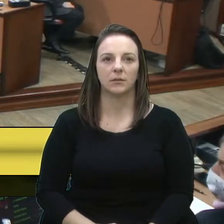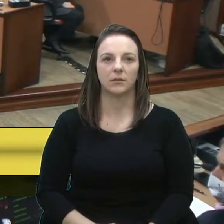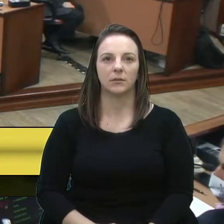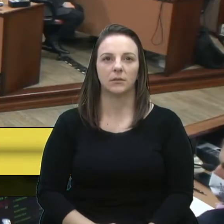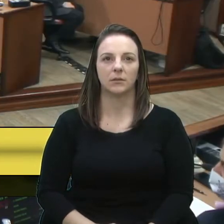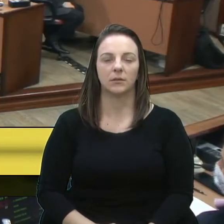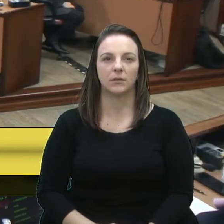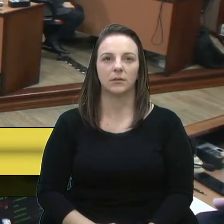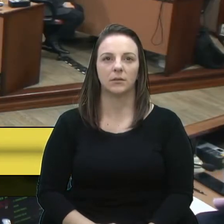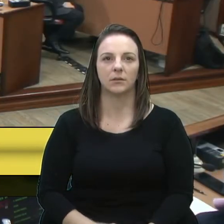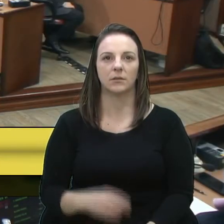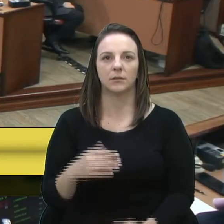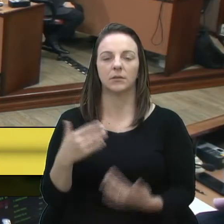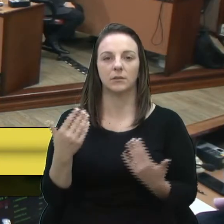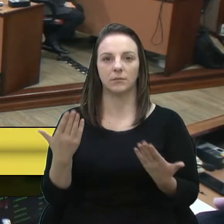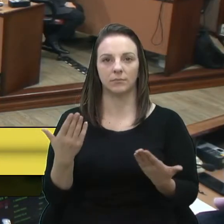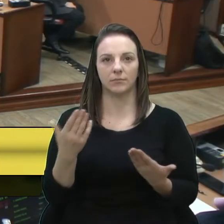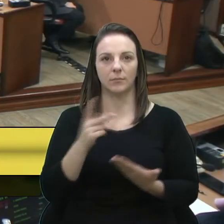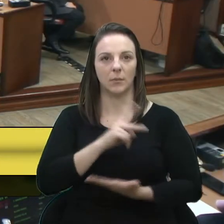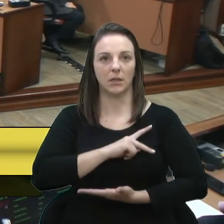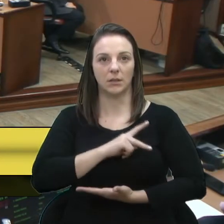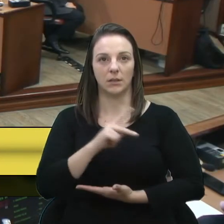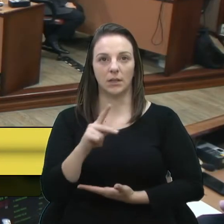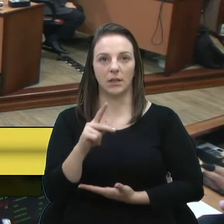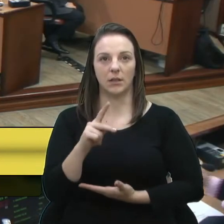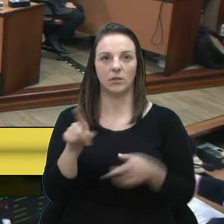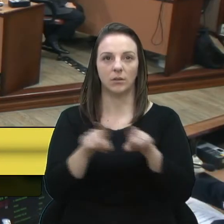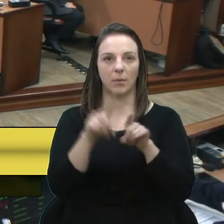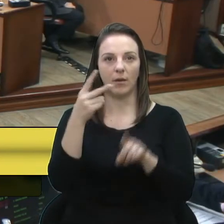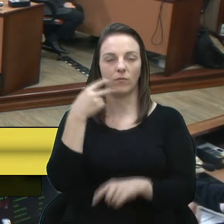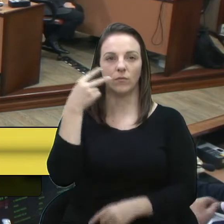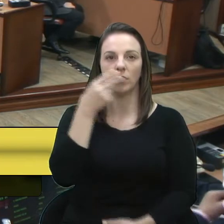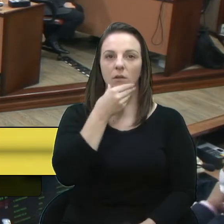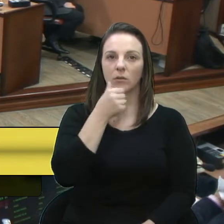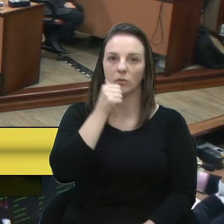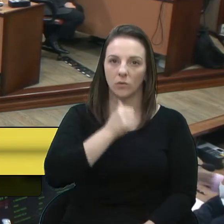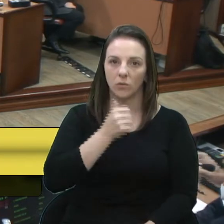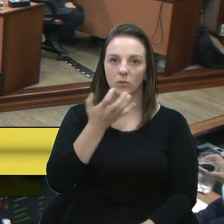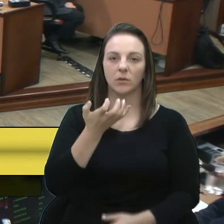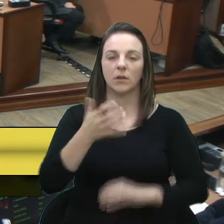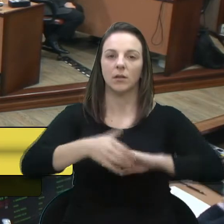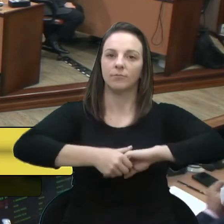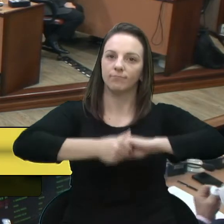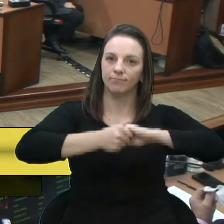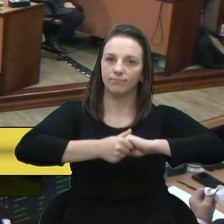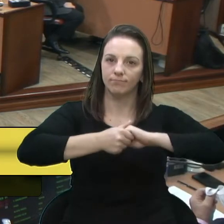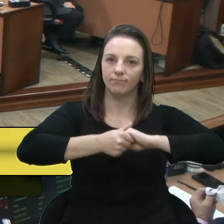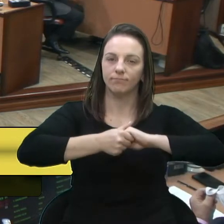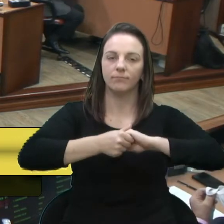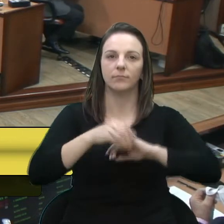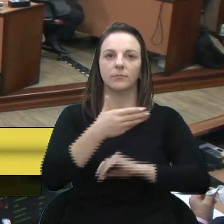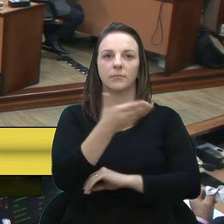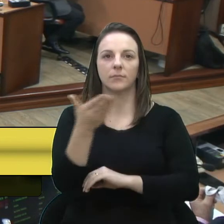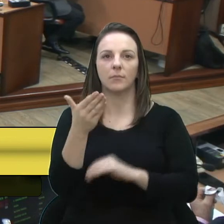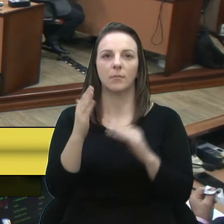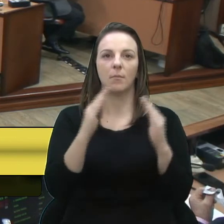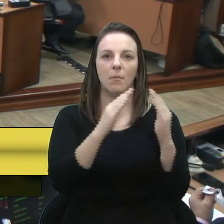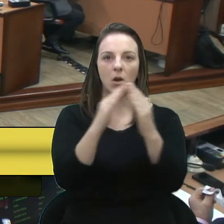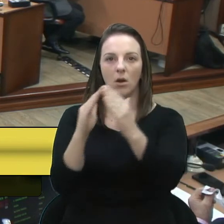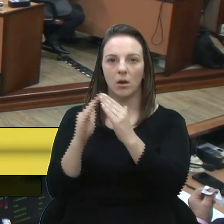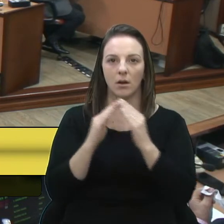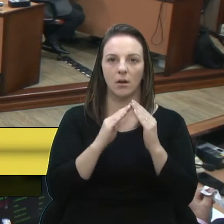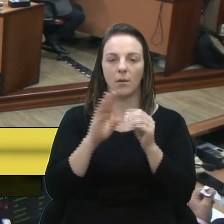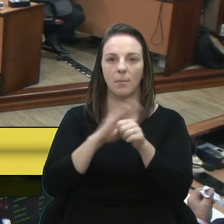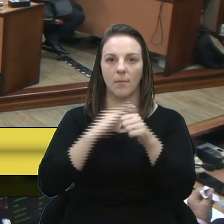Senhor presidente, senhoras e senhores vereadores, gostaria de cumprimentar os moradores do bairro Mariani,